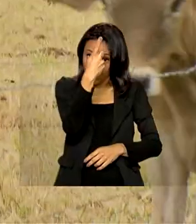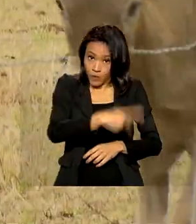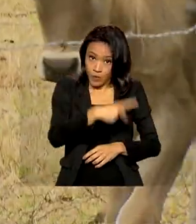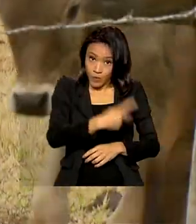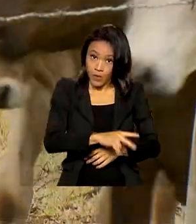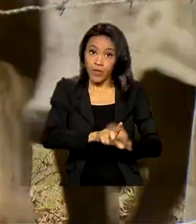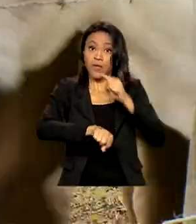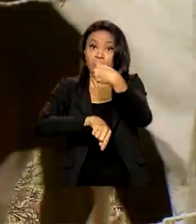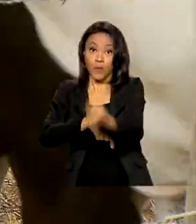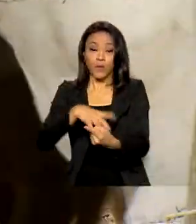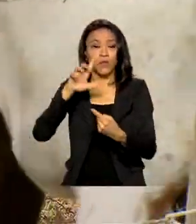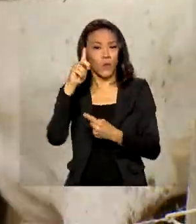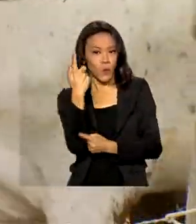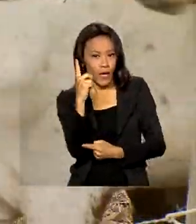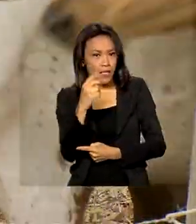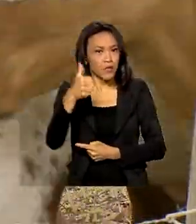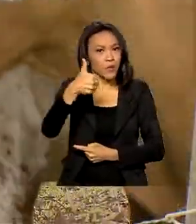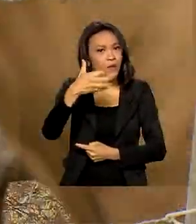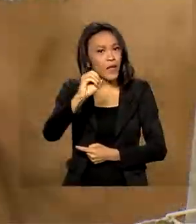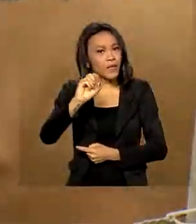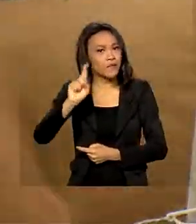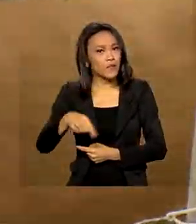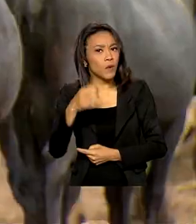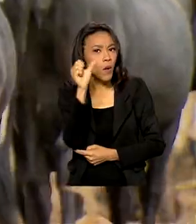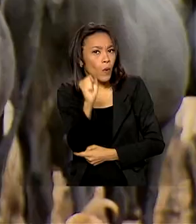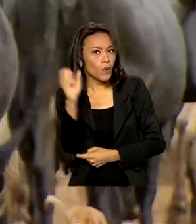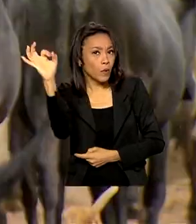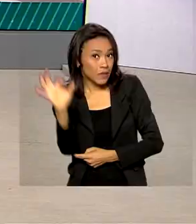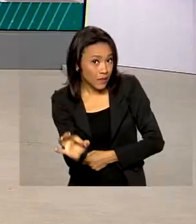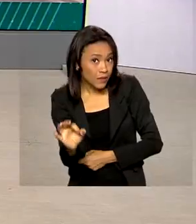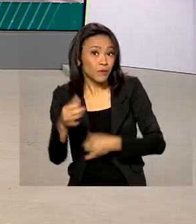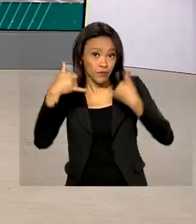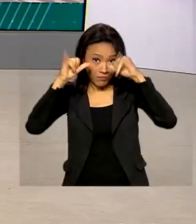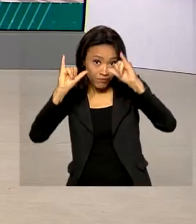seguido por Goiás com 10,8%.